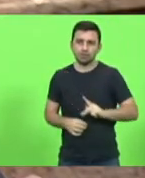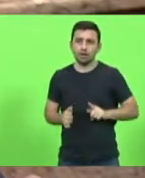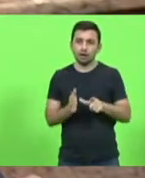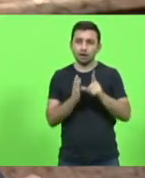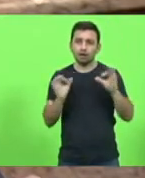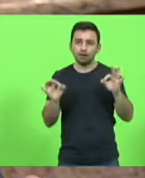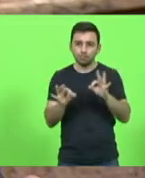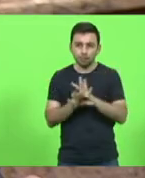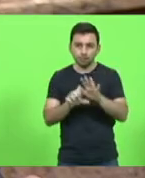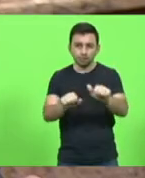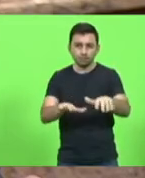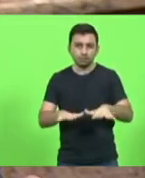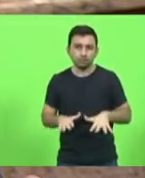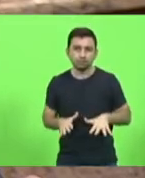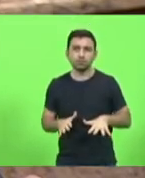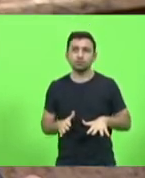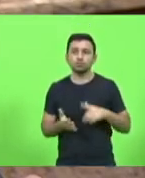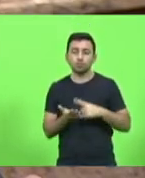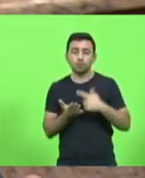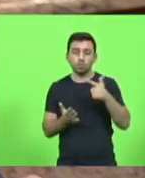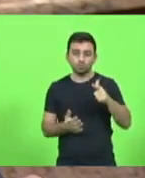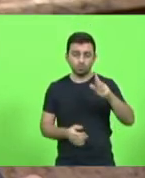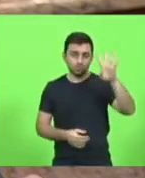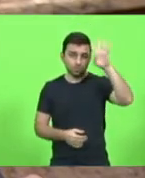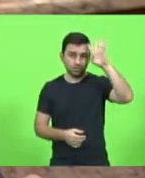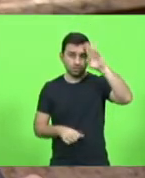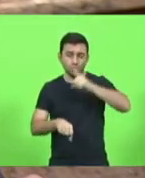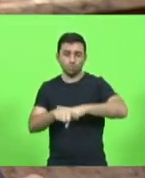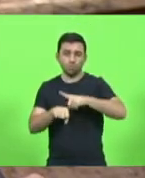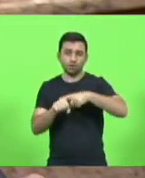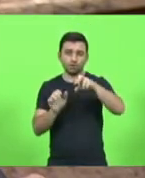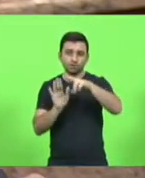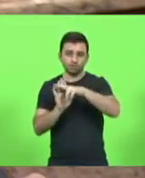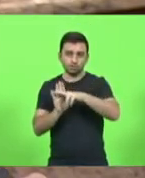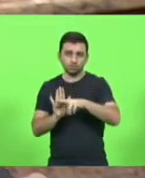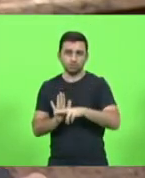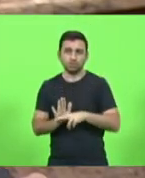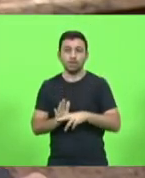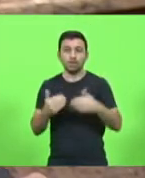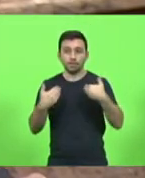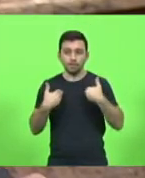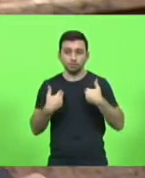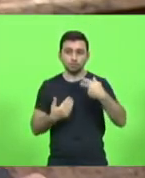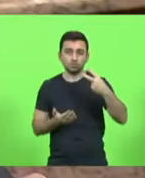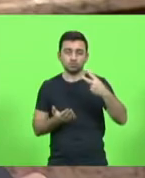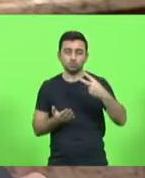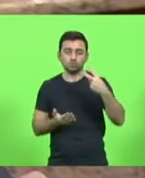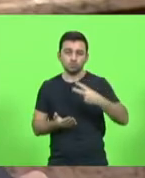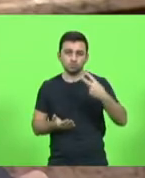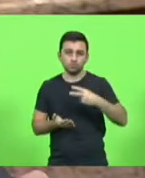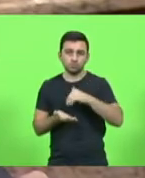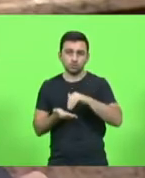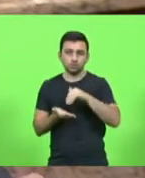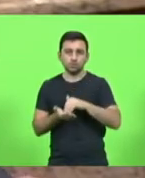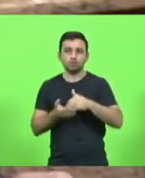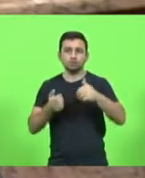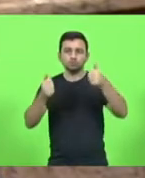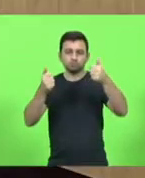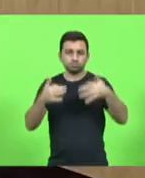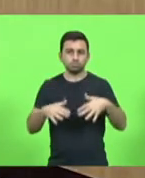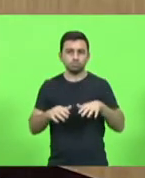outra, ordinária, para quarta-feira, no horário regimental. Para constar, eu, segundo o secretário, lavrei a presente ata.